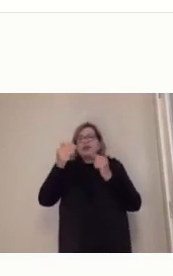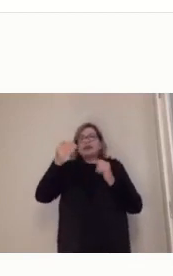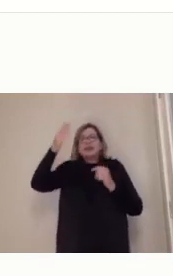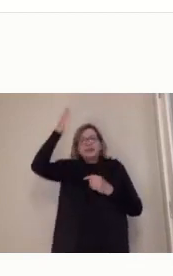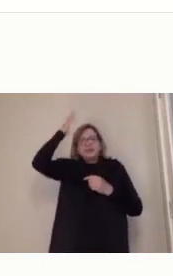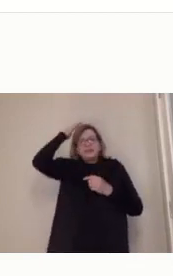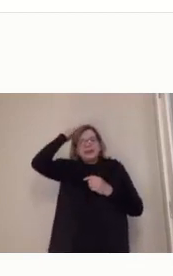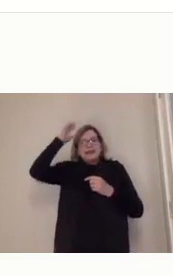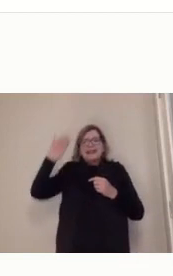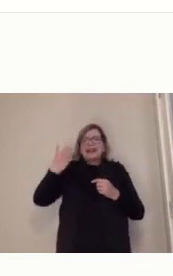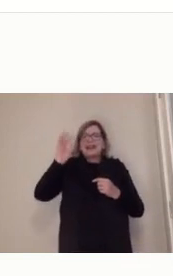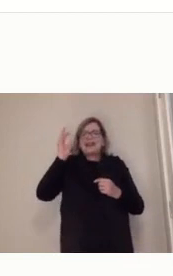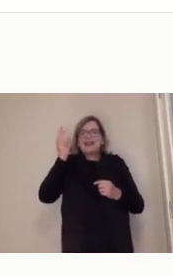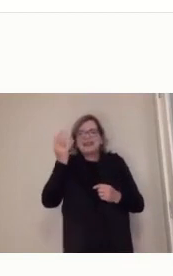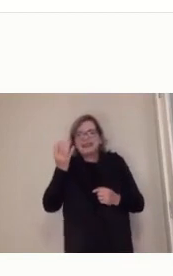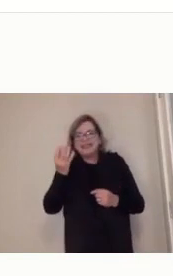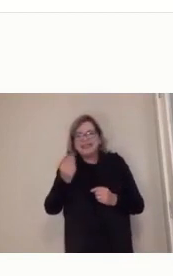formar rede.